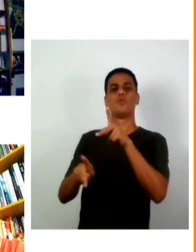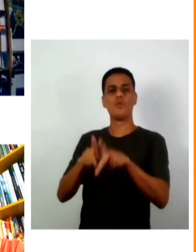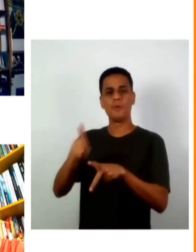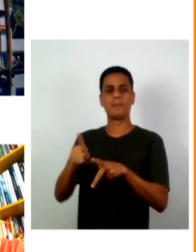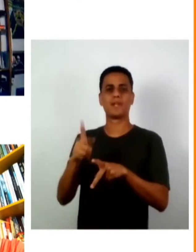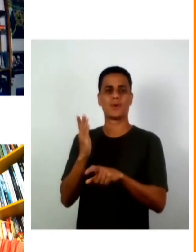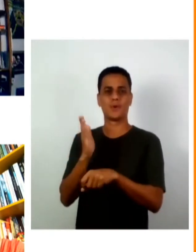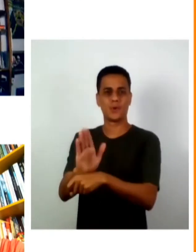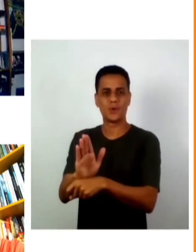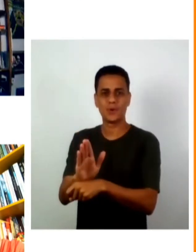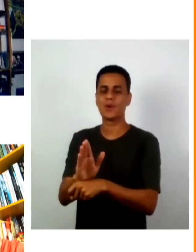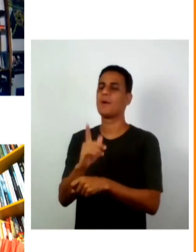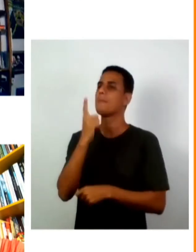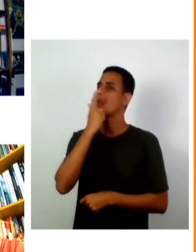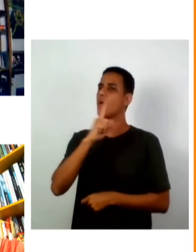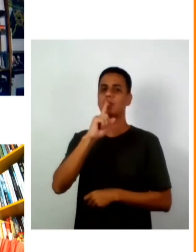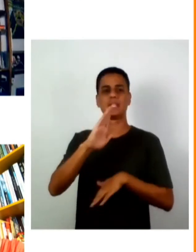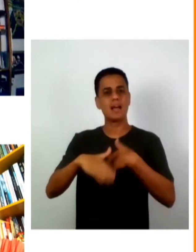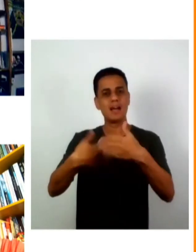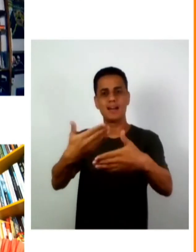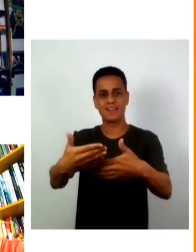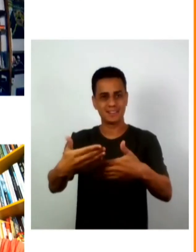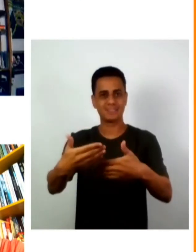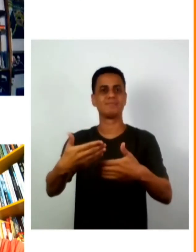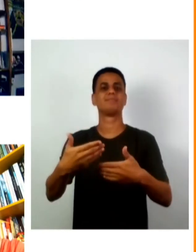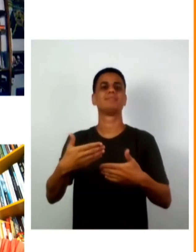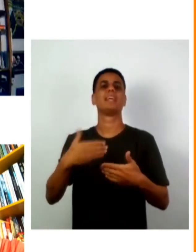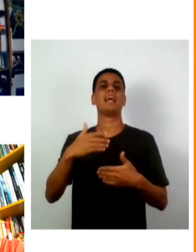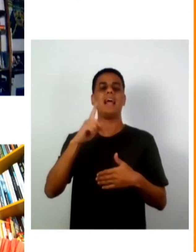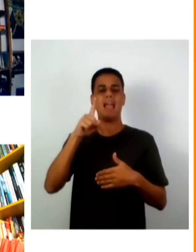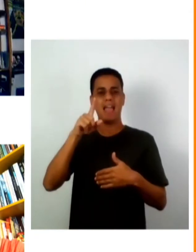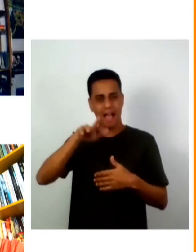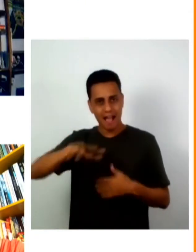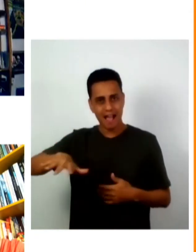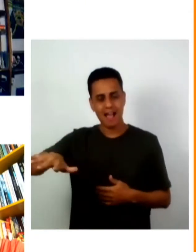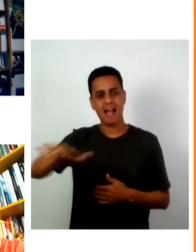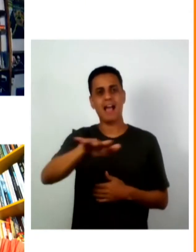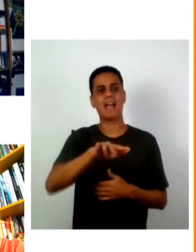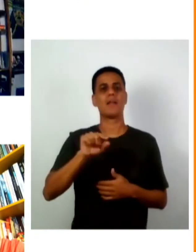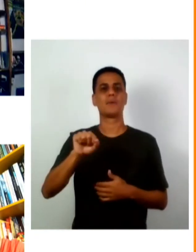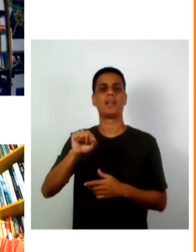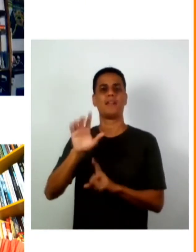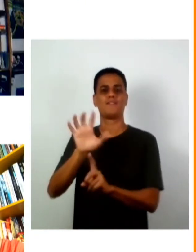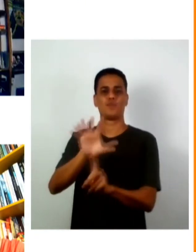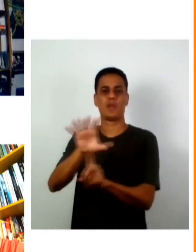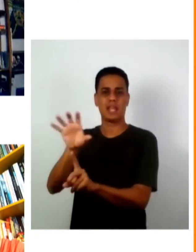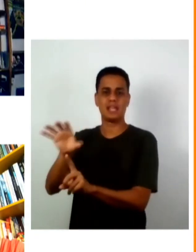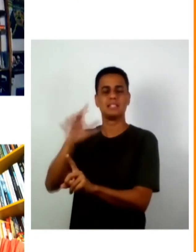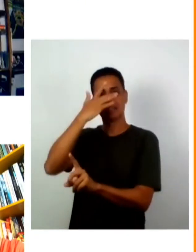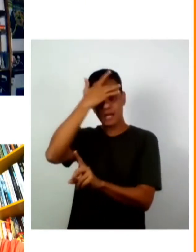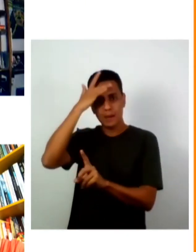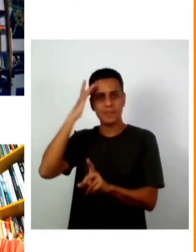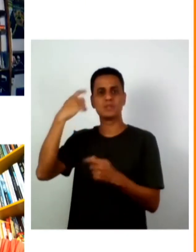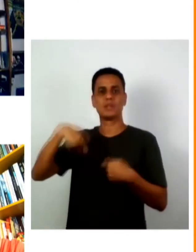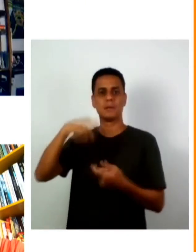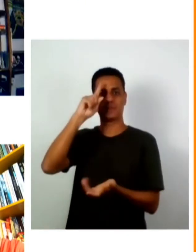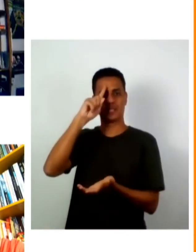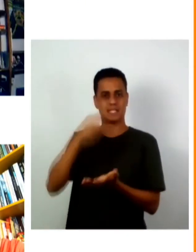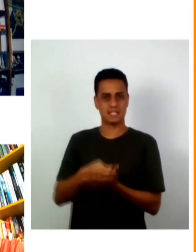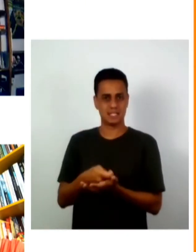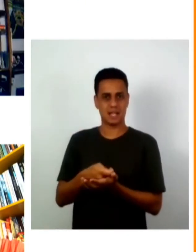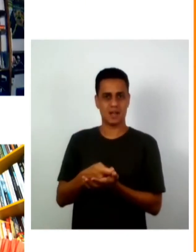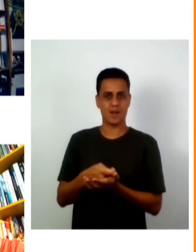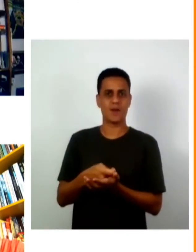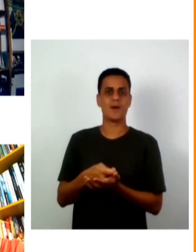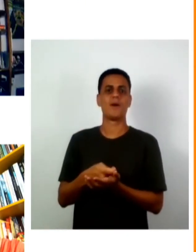transcender para uma outra camada que é uma camada que é de influência de tomada de decisão e que essa influência vai para muito